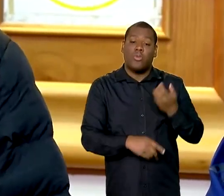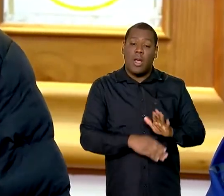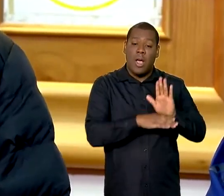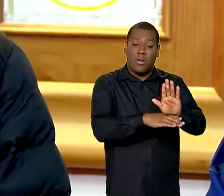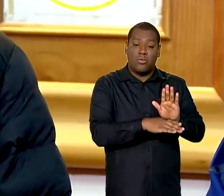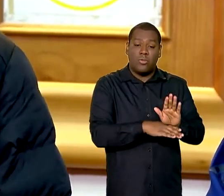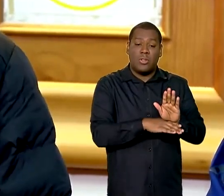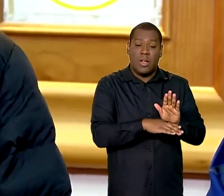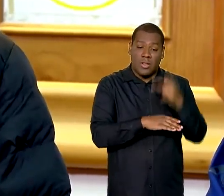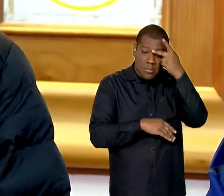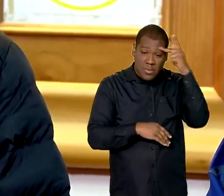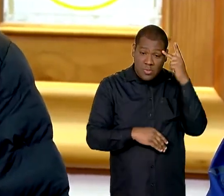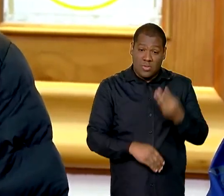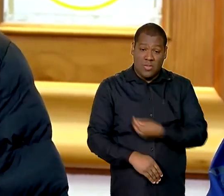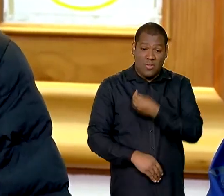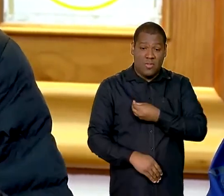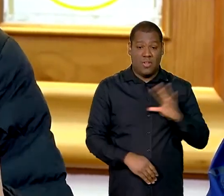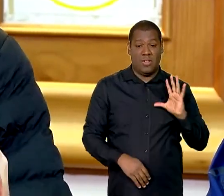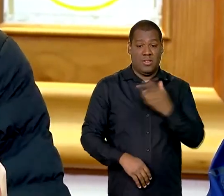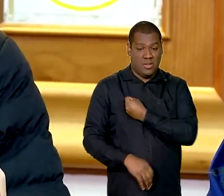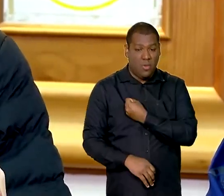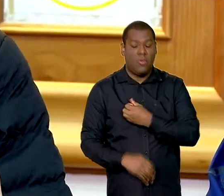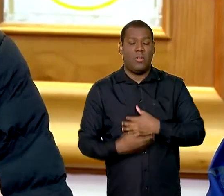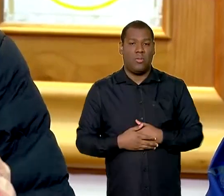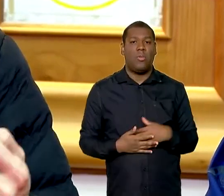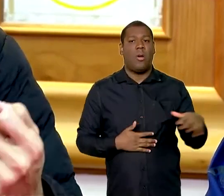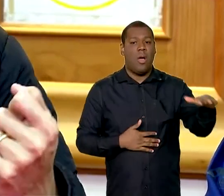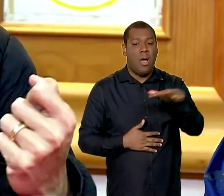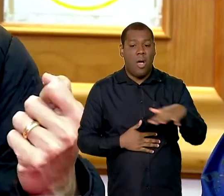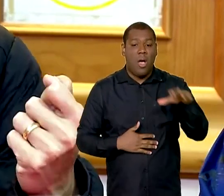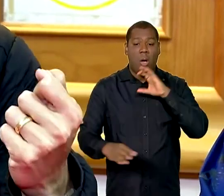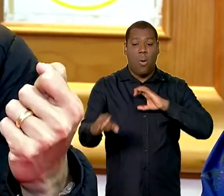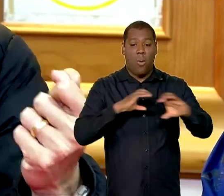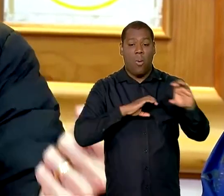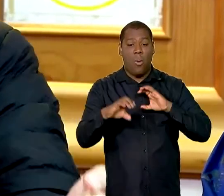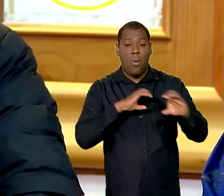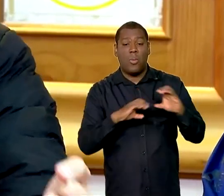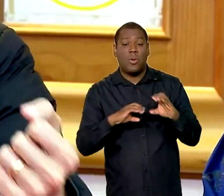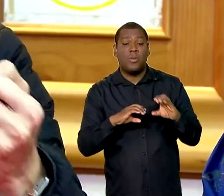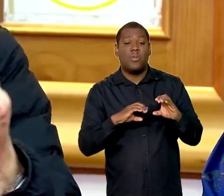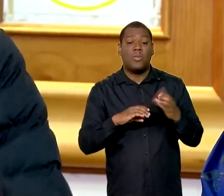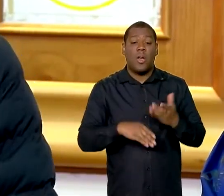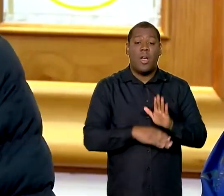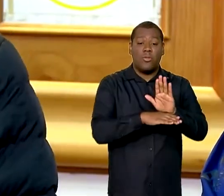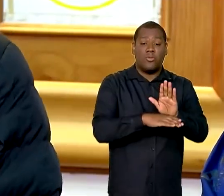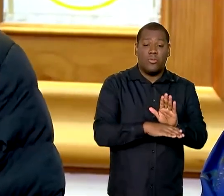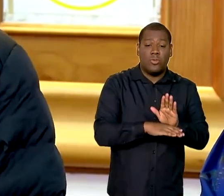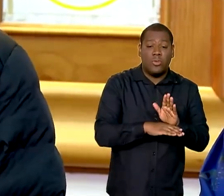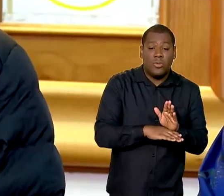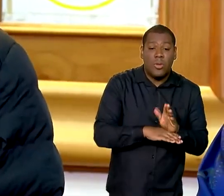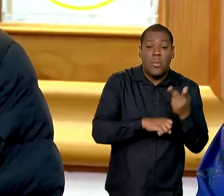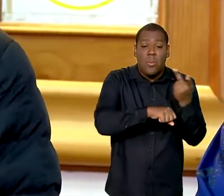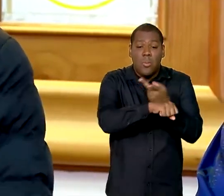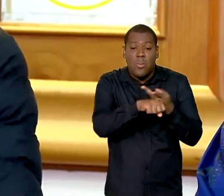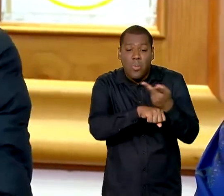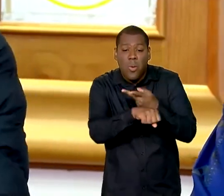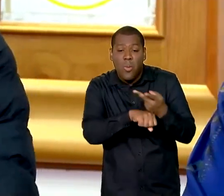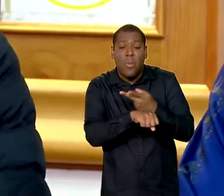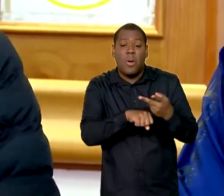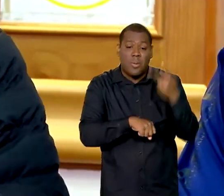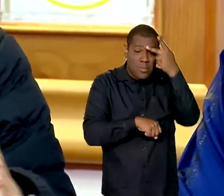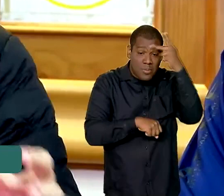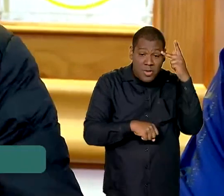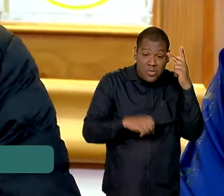do setor de comunicação, com certeza, ajuda justamente a buscarmos aqueles irmãos gaúchos que estão